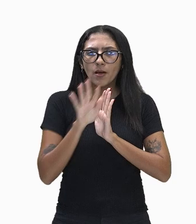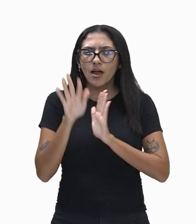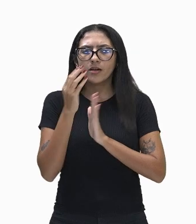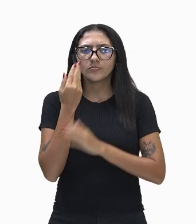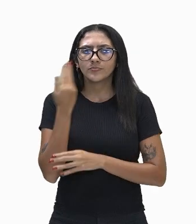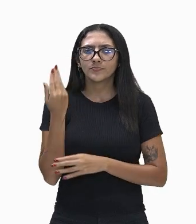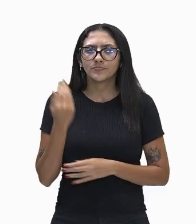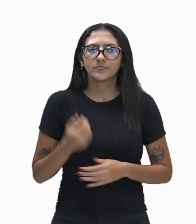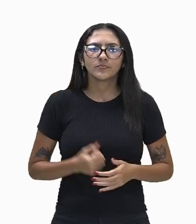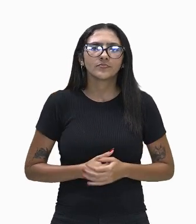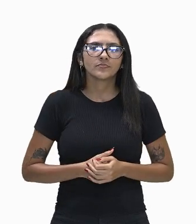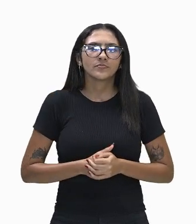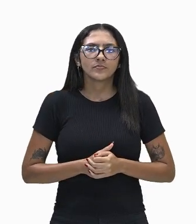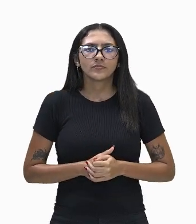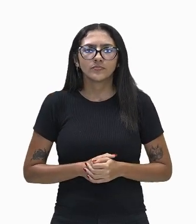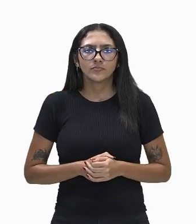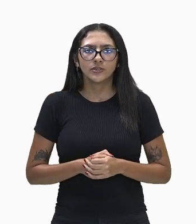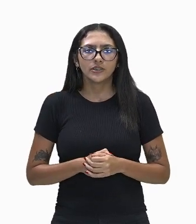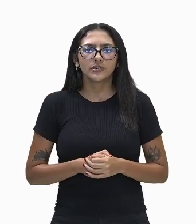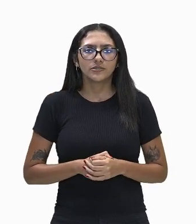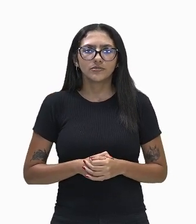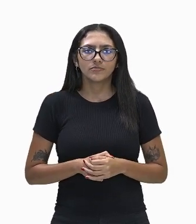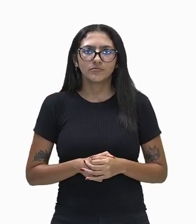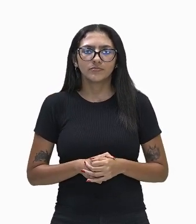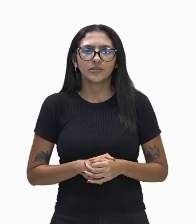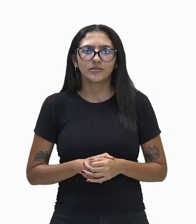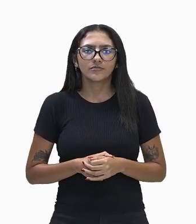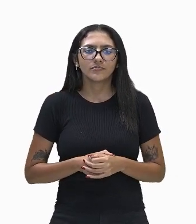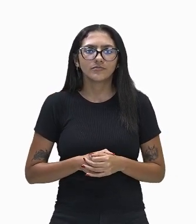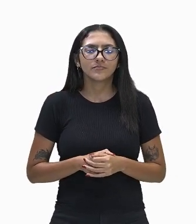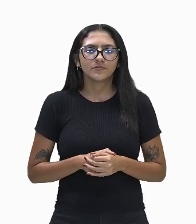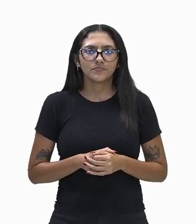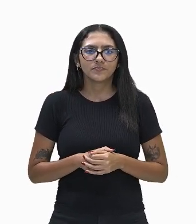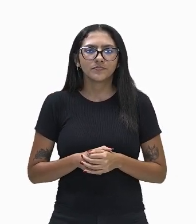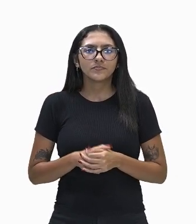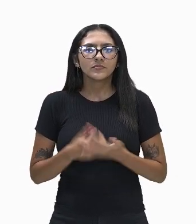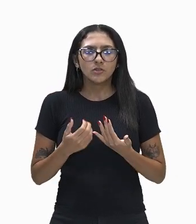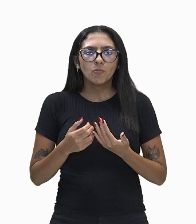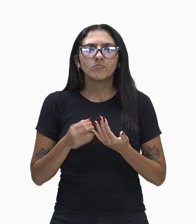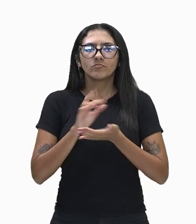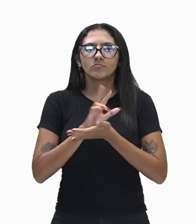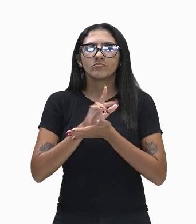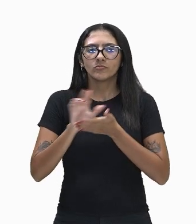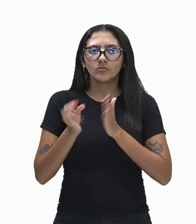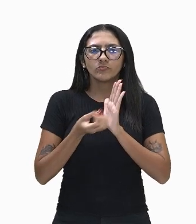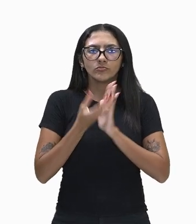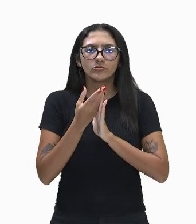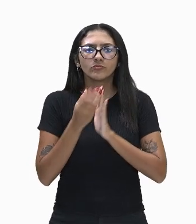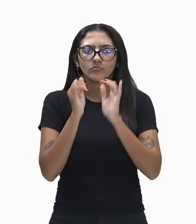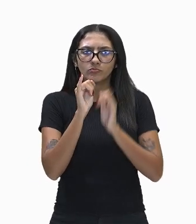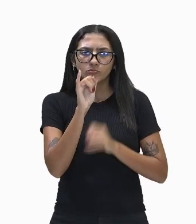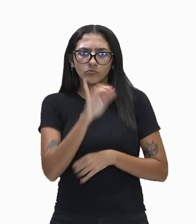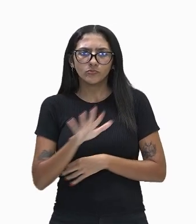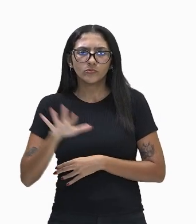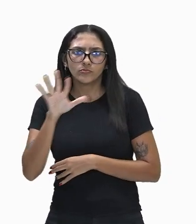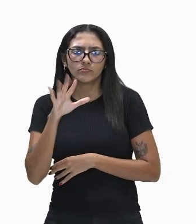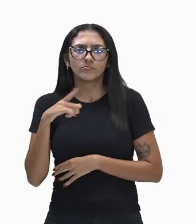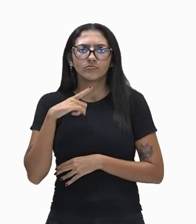Vamos lá, então? No processo de formação da visão, um conjunto de células chamadas de fotorreceptoras,